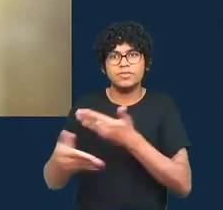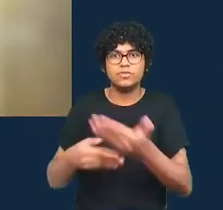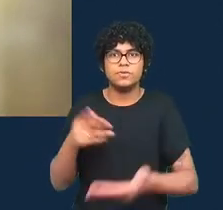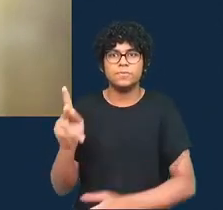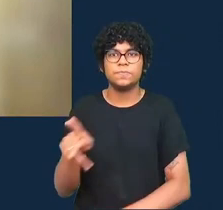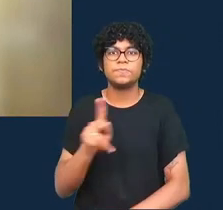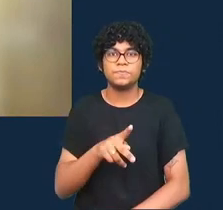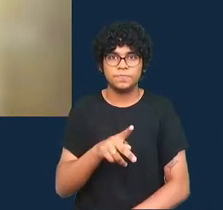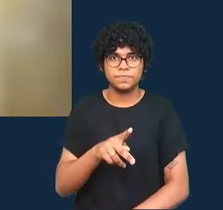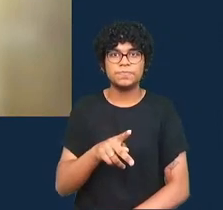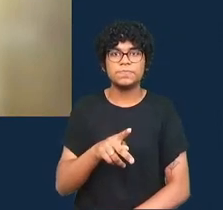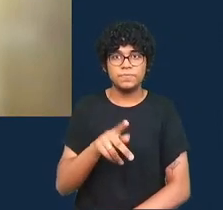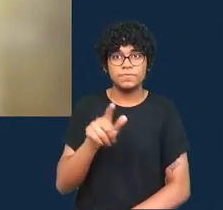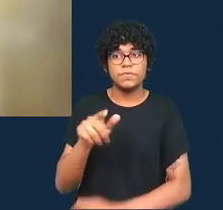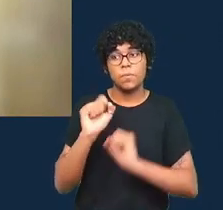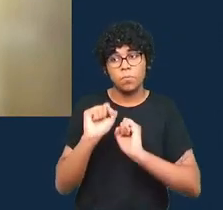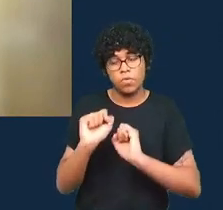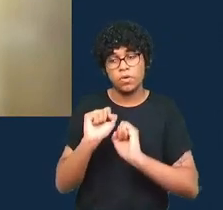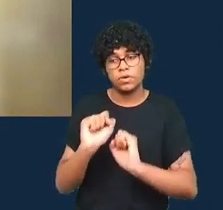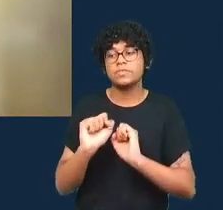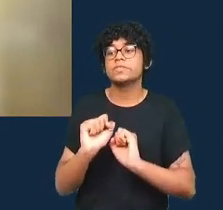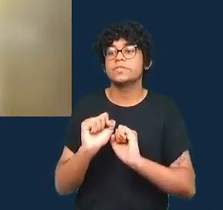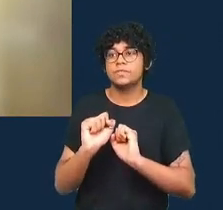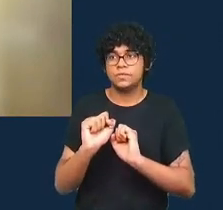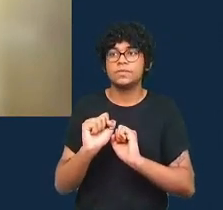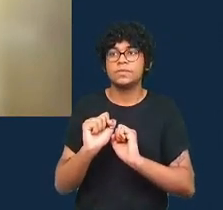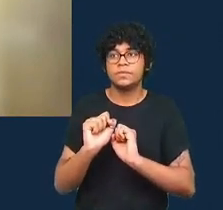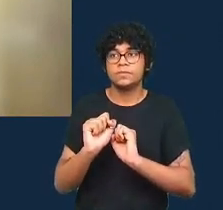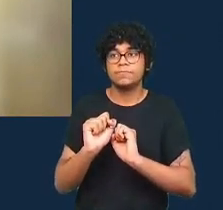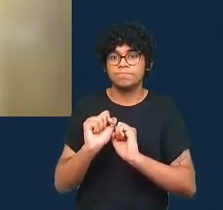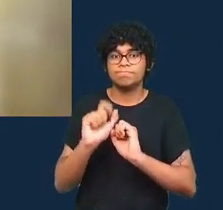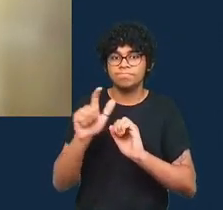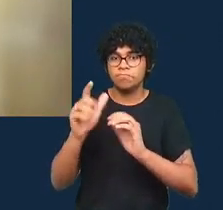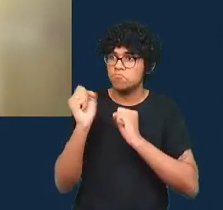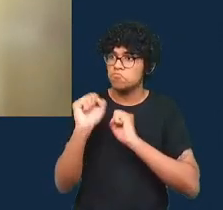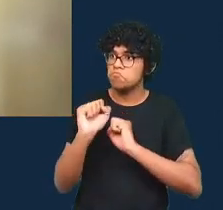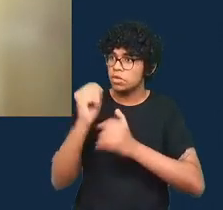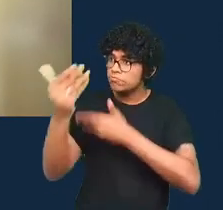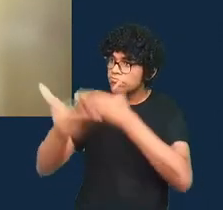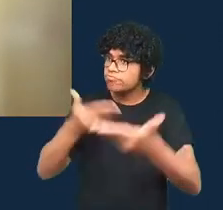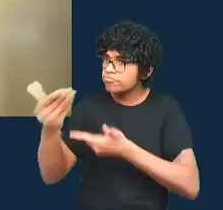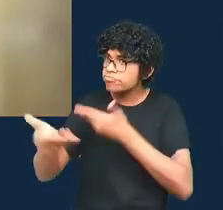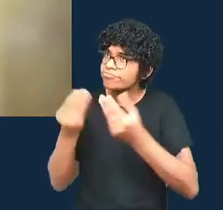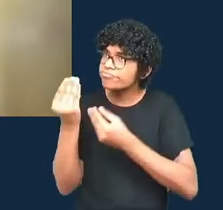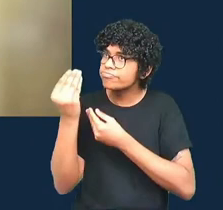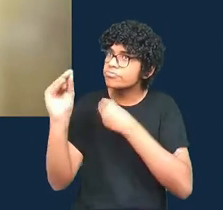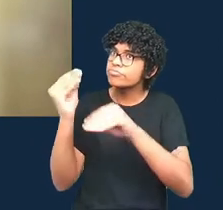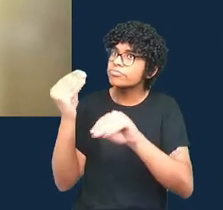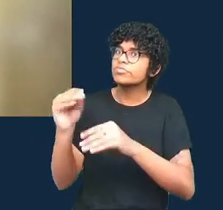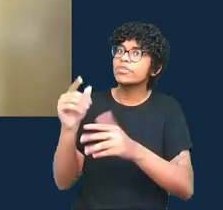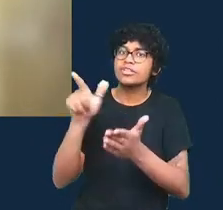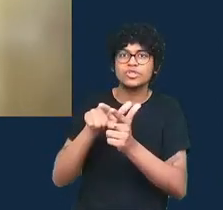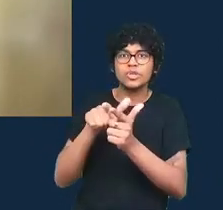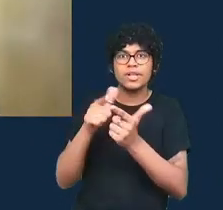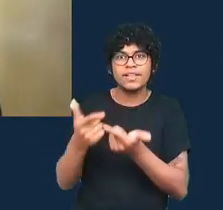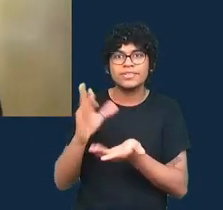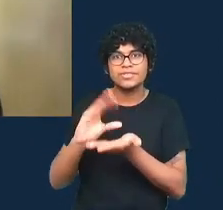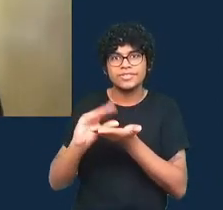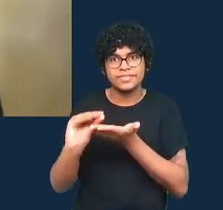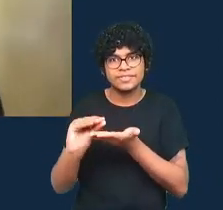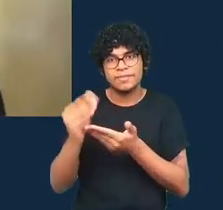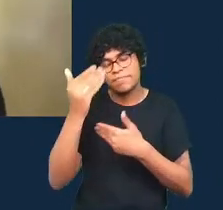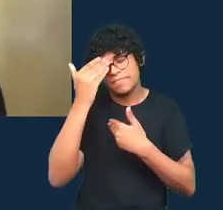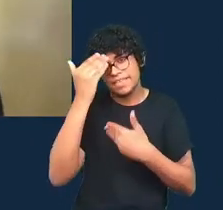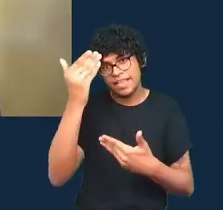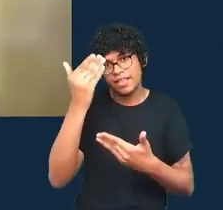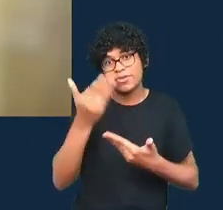pode empurrar essa questão para que haja mais jornalismo de dados então obrigado pelo